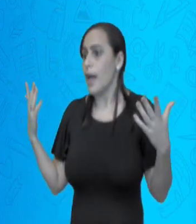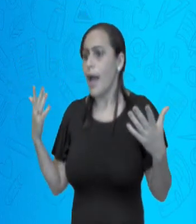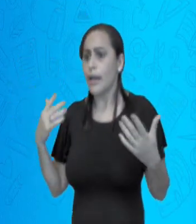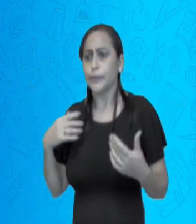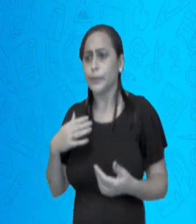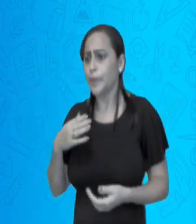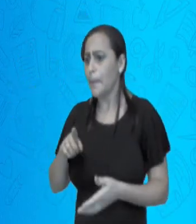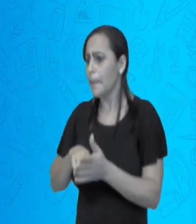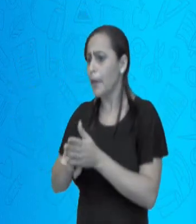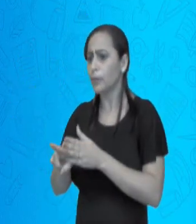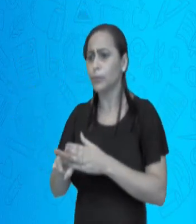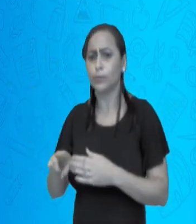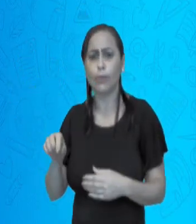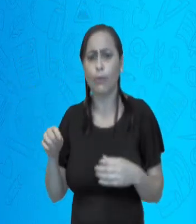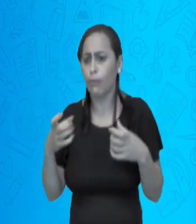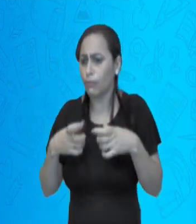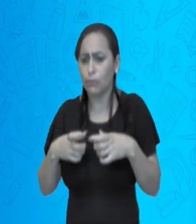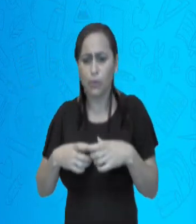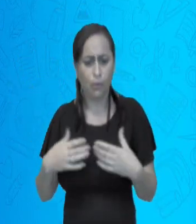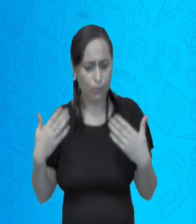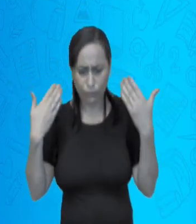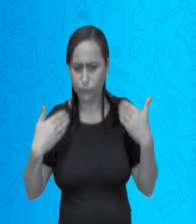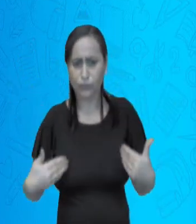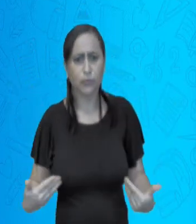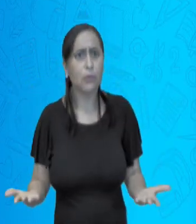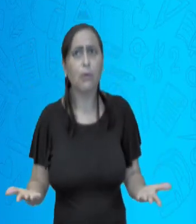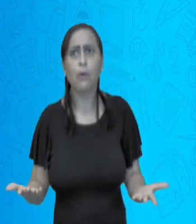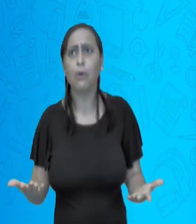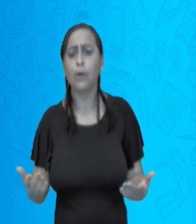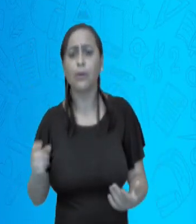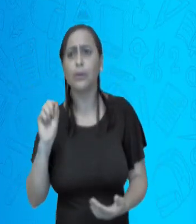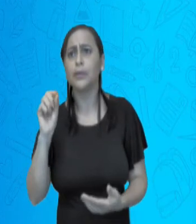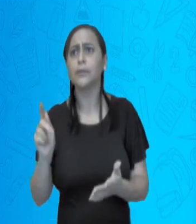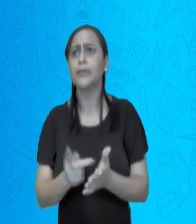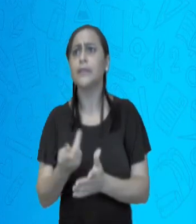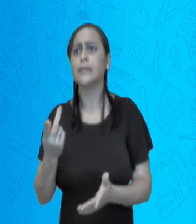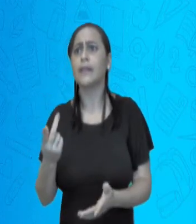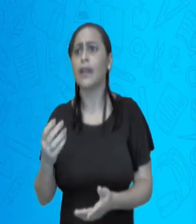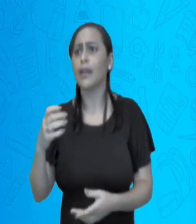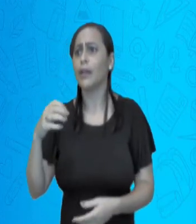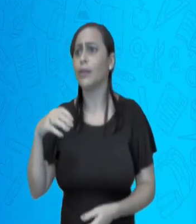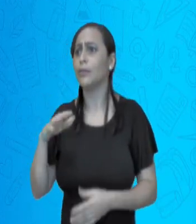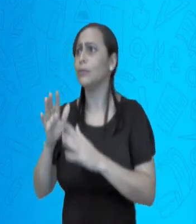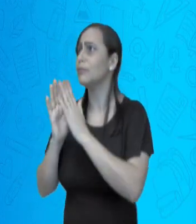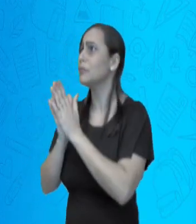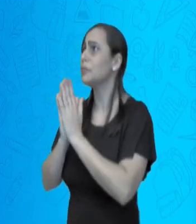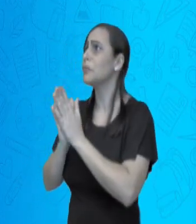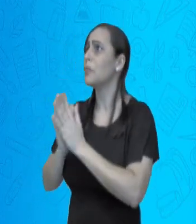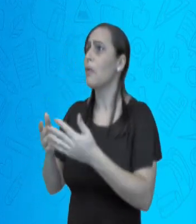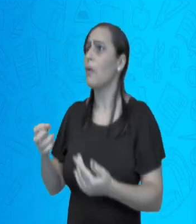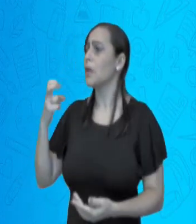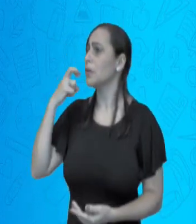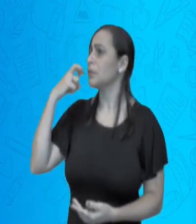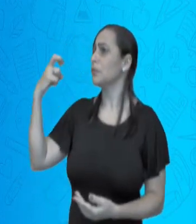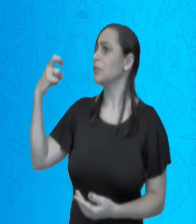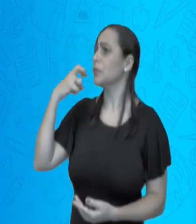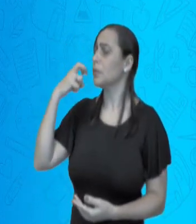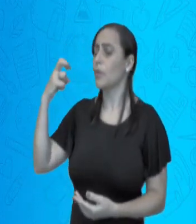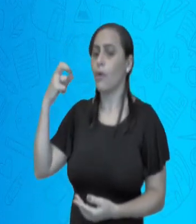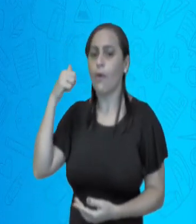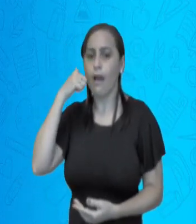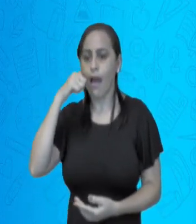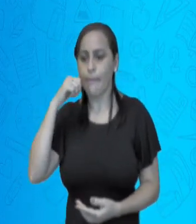aqui e gritou para o socorro. Quando ele grita para o socorro, quem entra no quarto? A linda donzela.